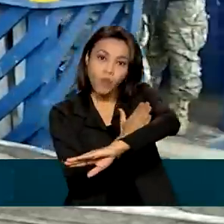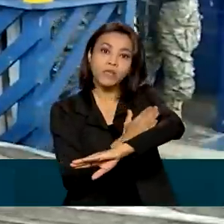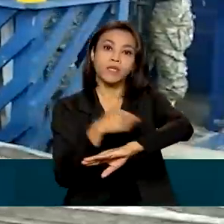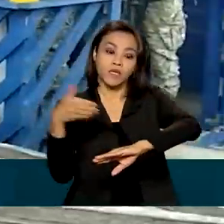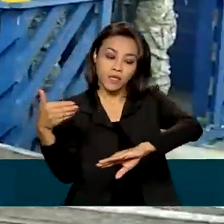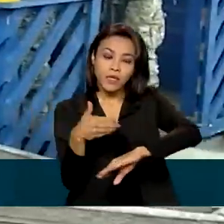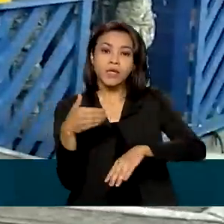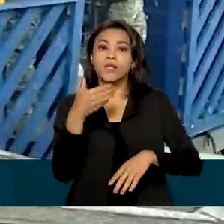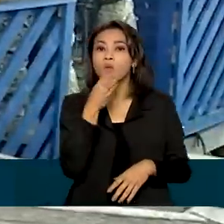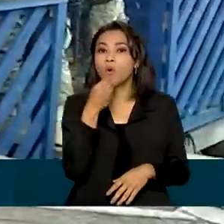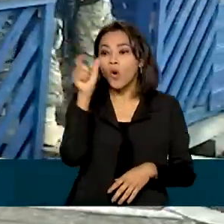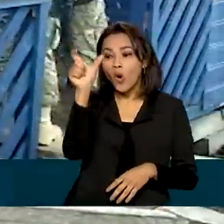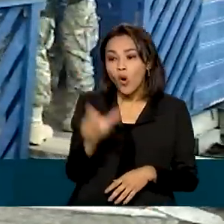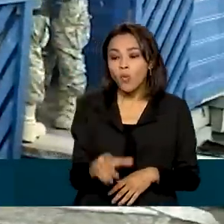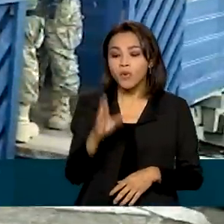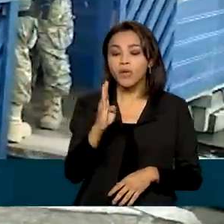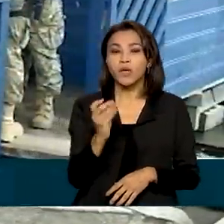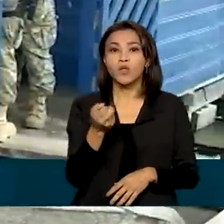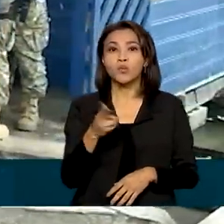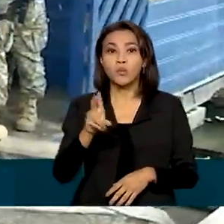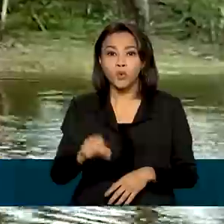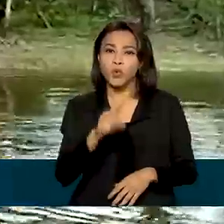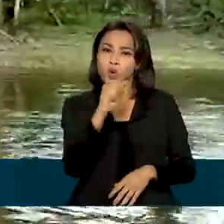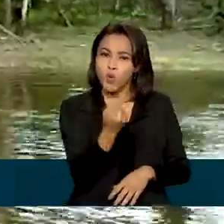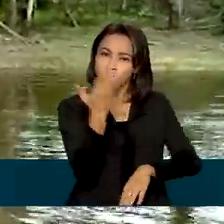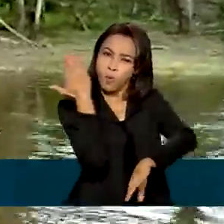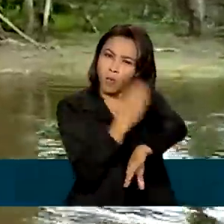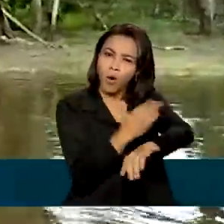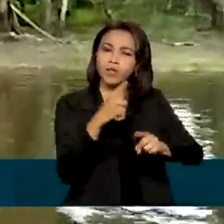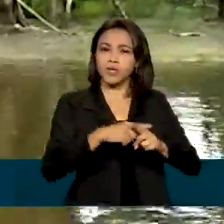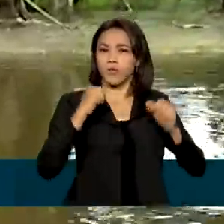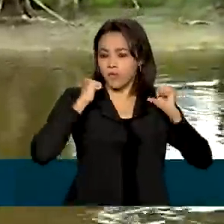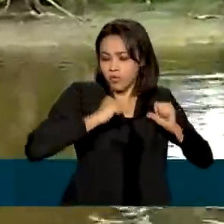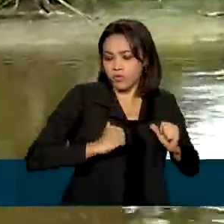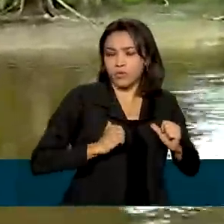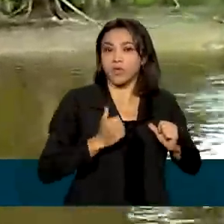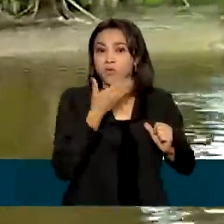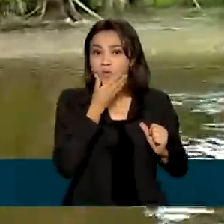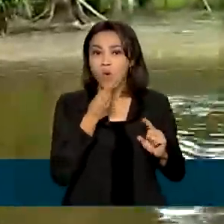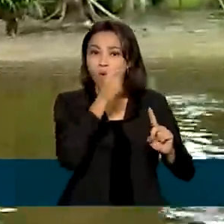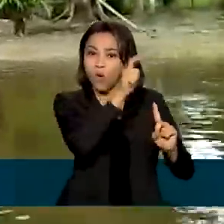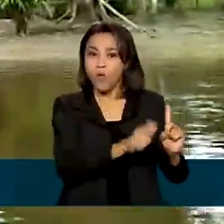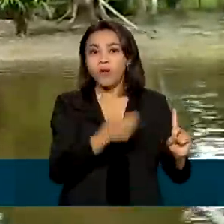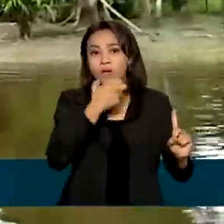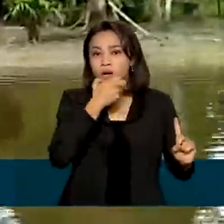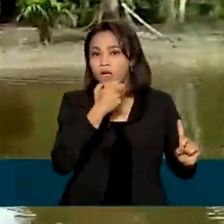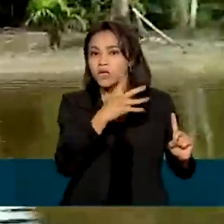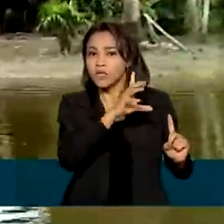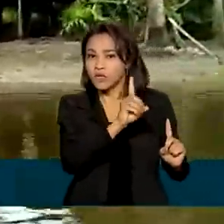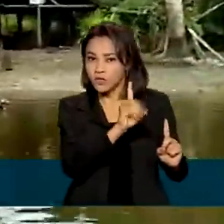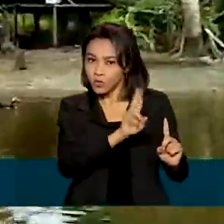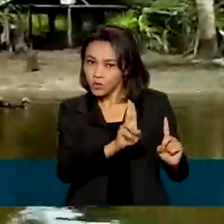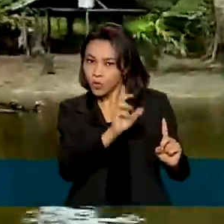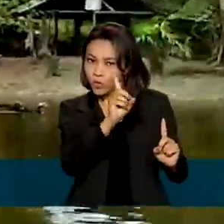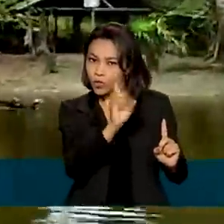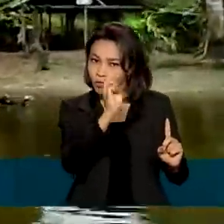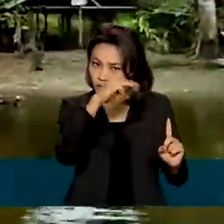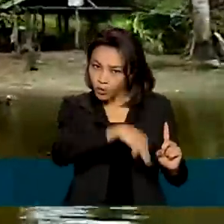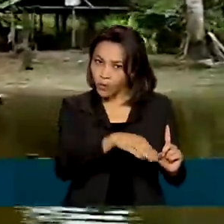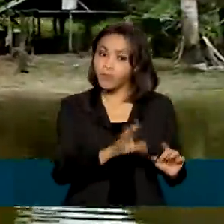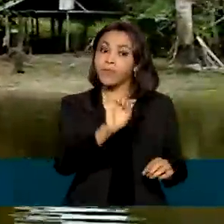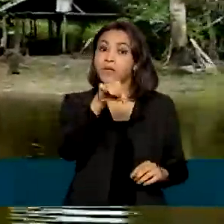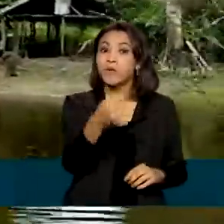Araújo. E um outro par de botas e uma mochila com roupas pessoais do Dom Philips. Na sexta-feira, as equipes de busca encontraram